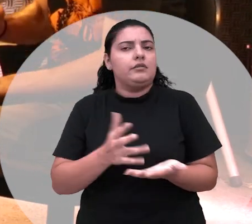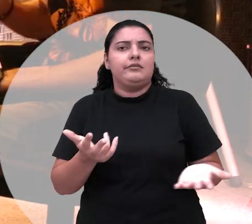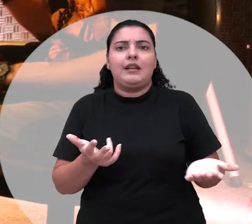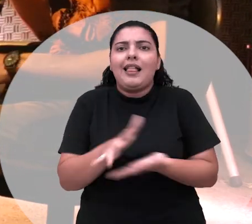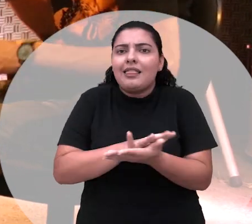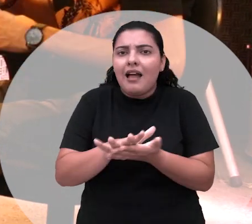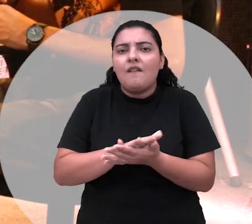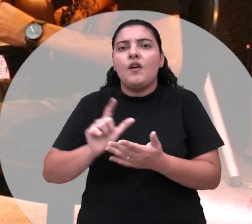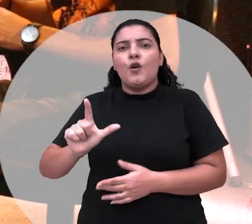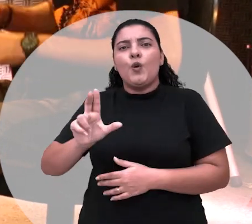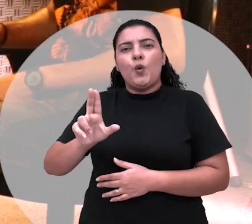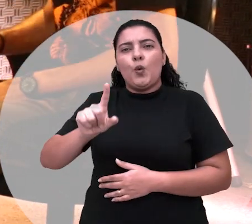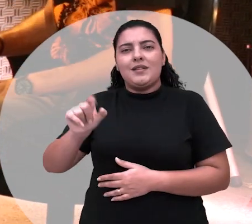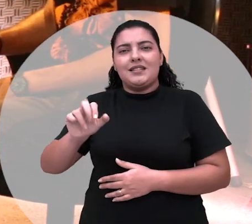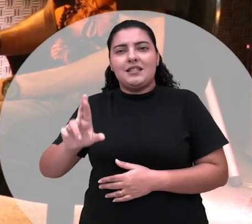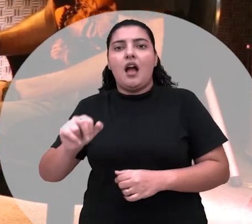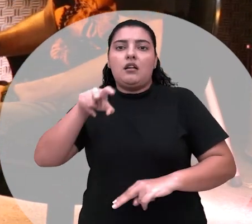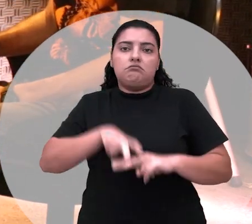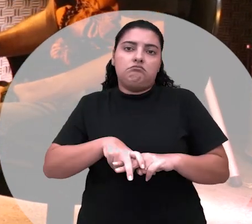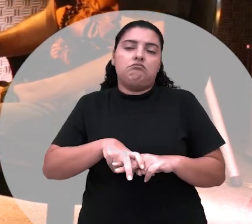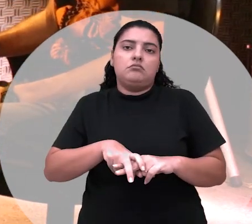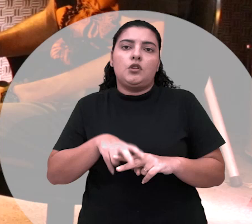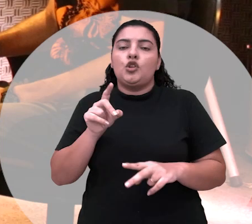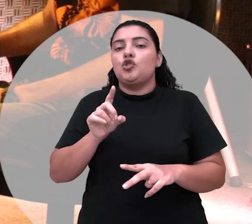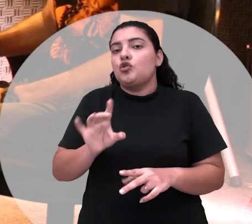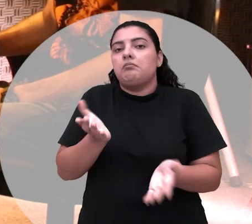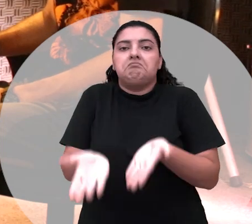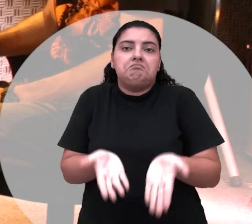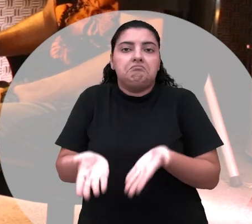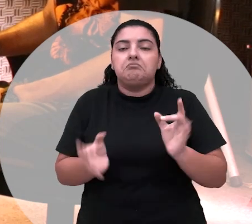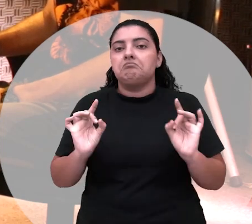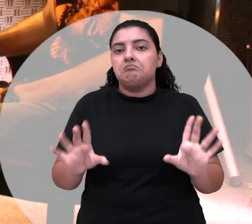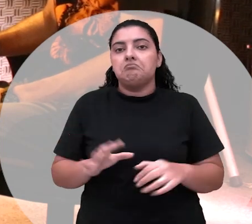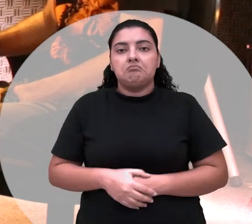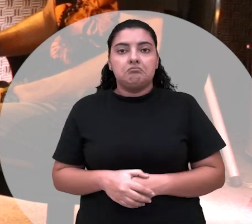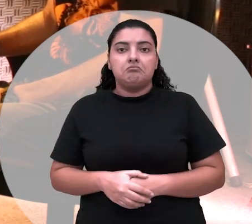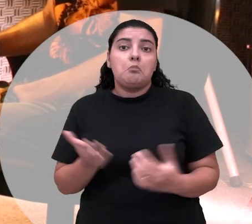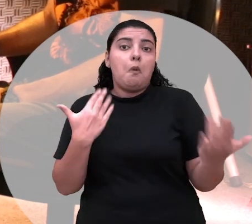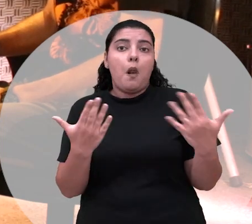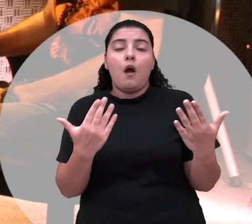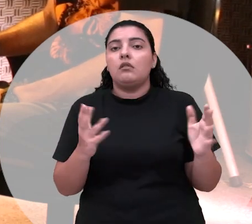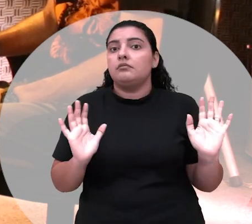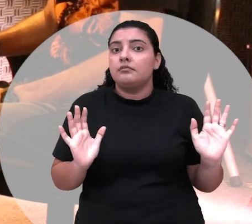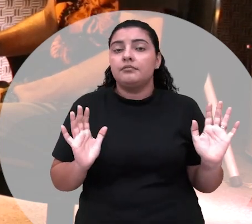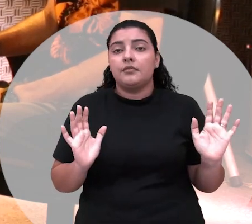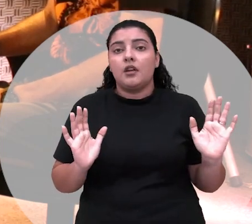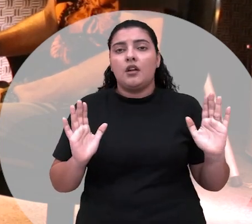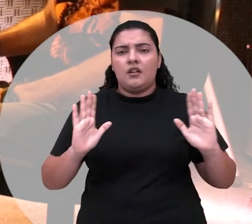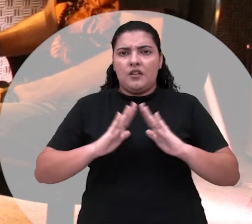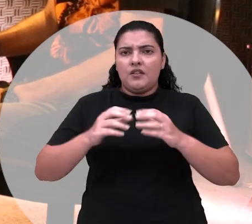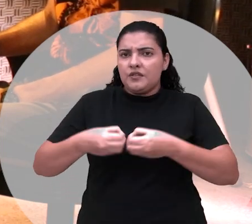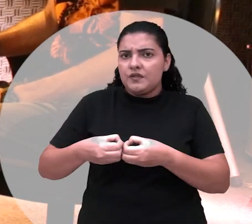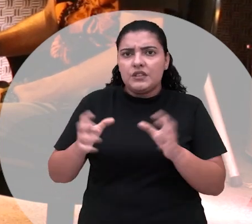a luz era chegava, sentava e consultava assim. Que nem eu tô conversando com você. Eu acho que às vezes eu dormo,